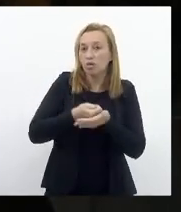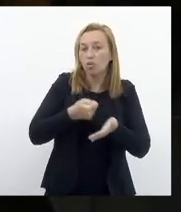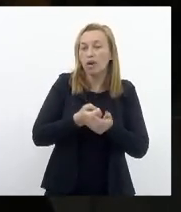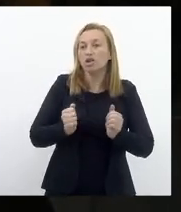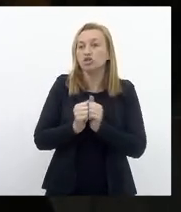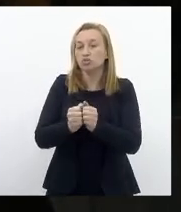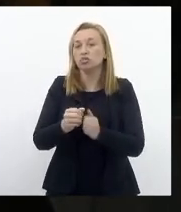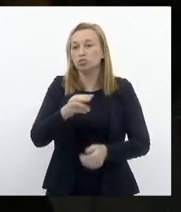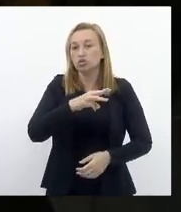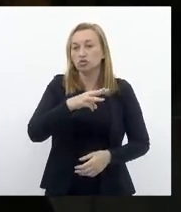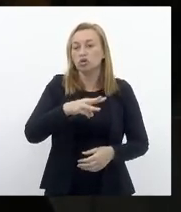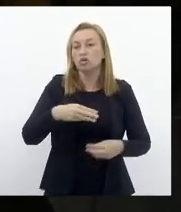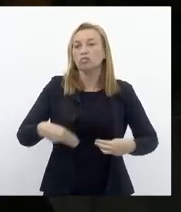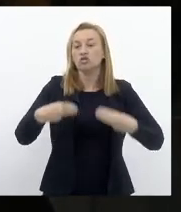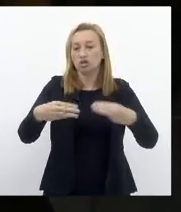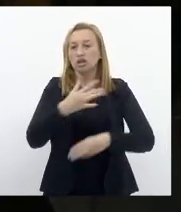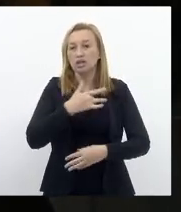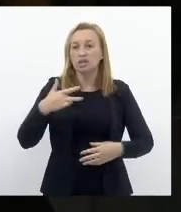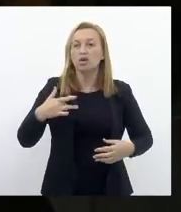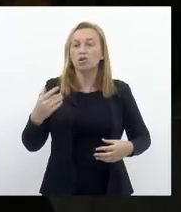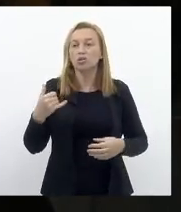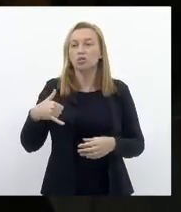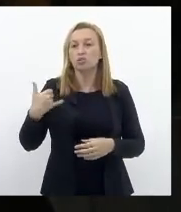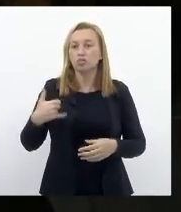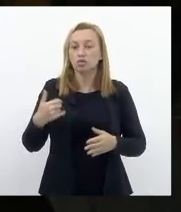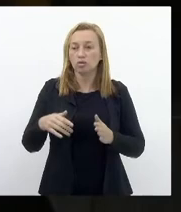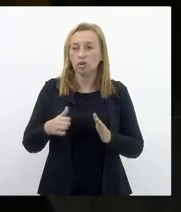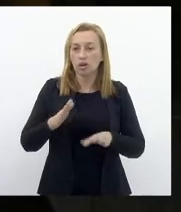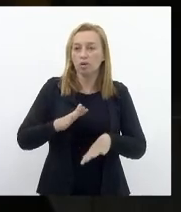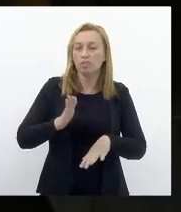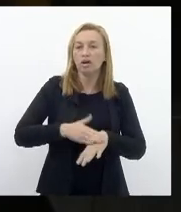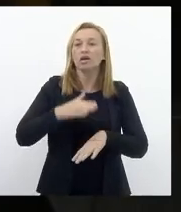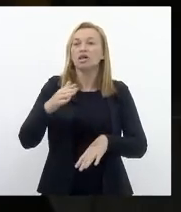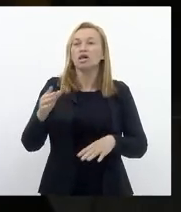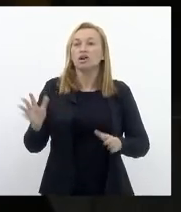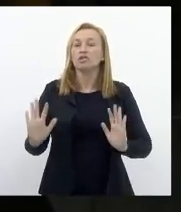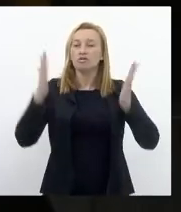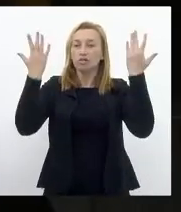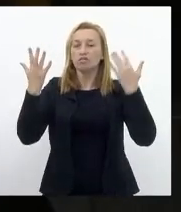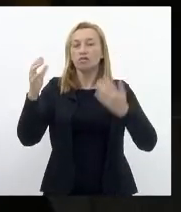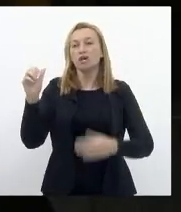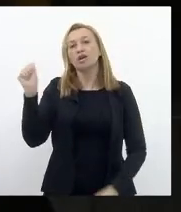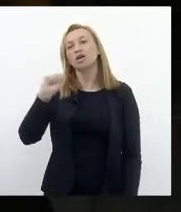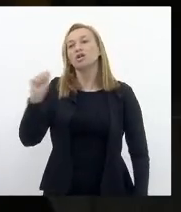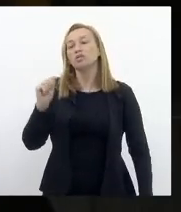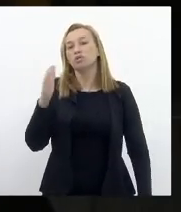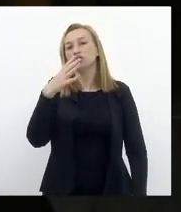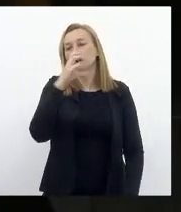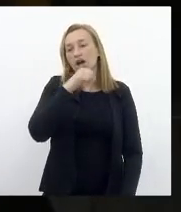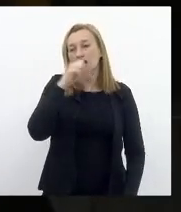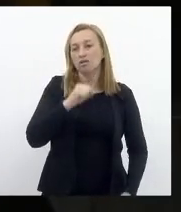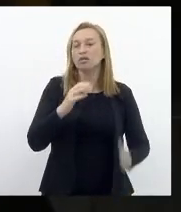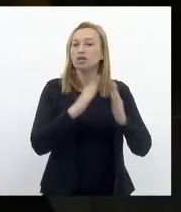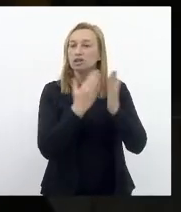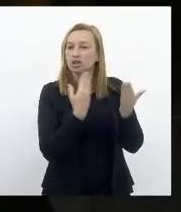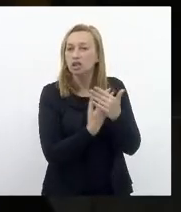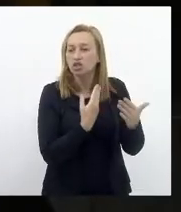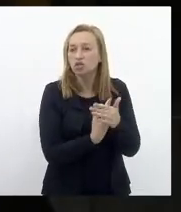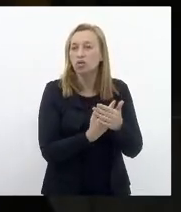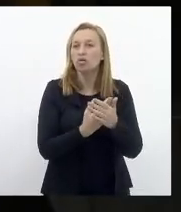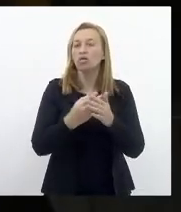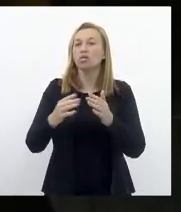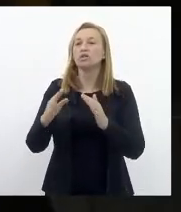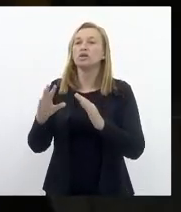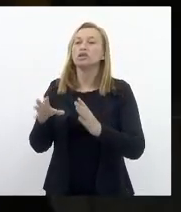O aumento Da faixa etária De doadores potenciais Viva o Agosto Laranja Viva a campanha Nacional Nas escolas Nas centrais sindicais